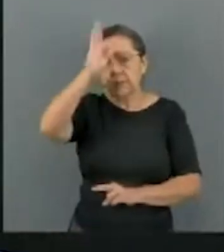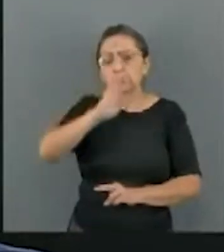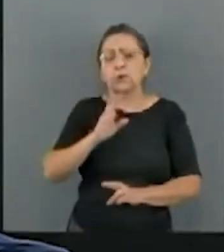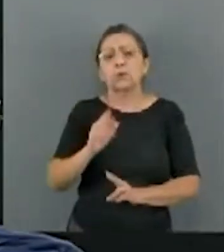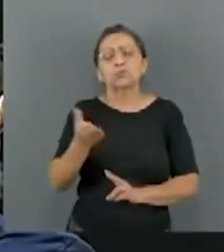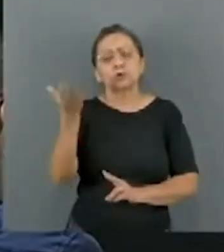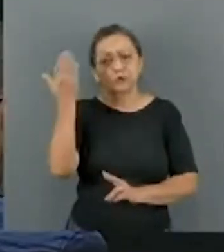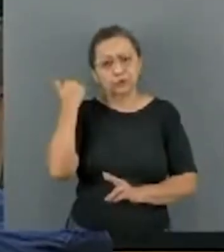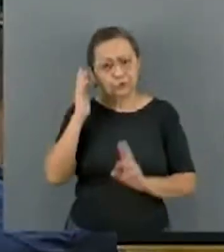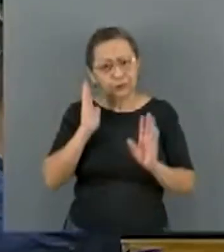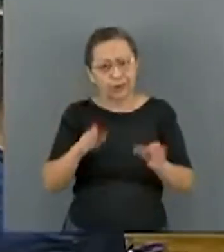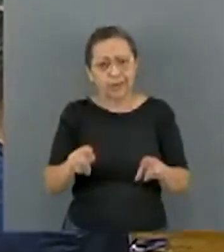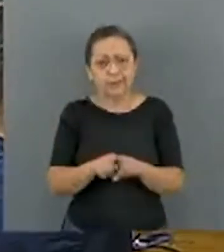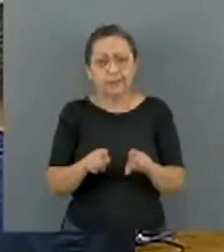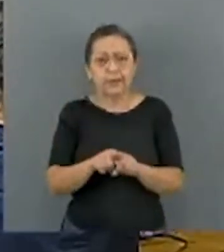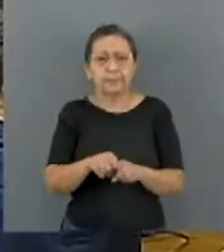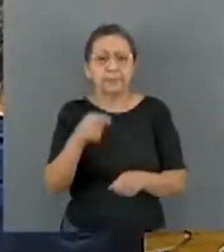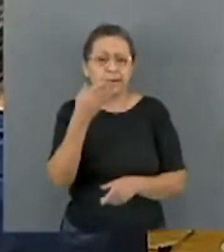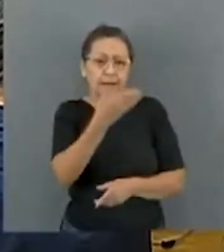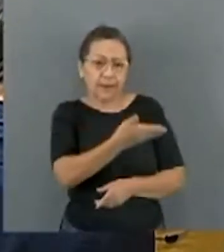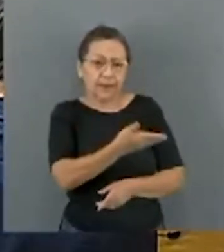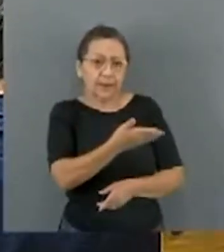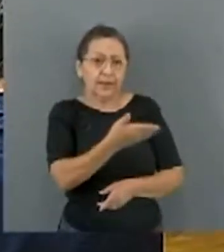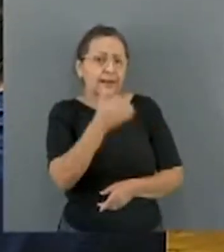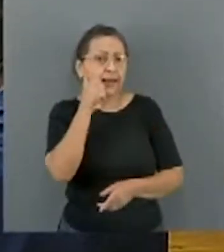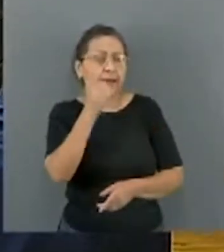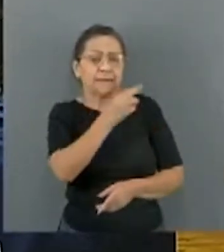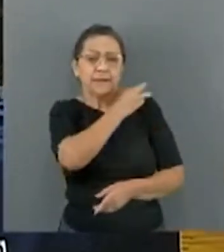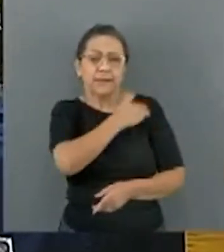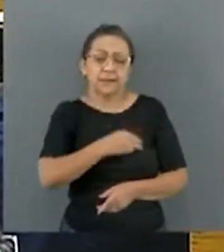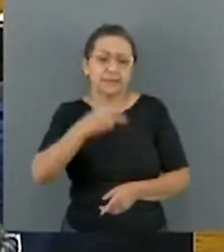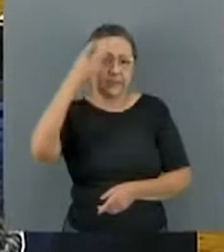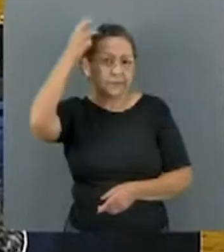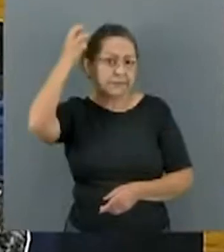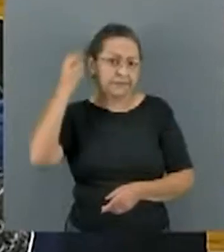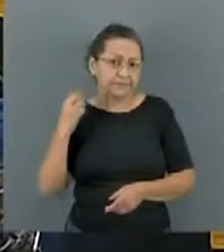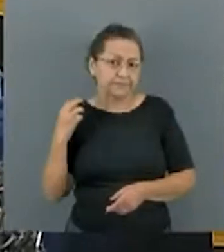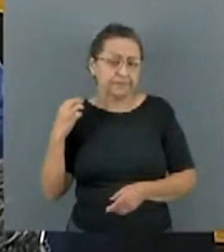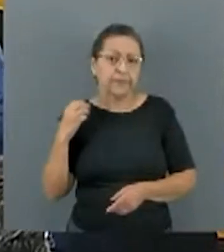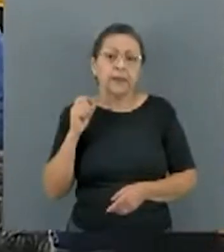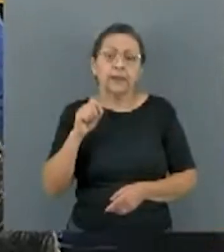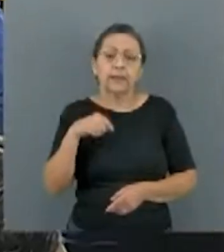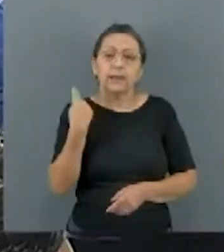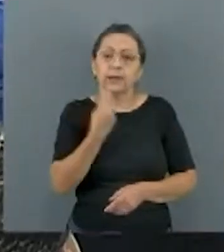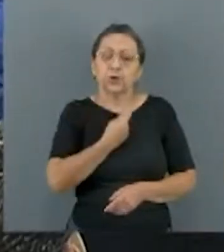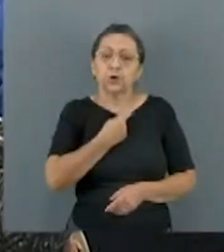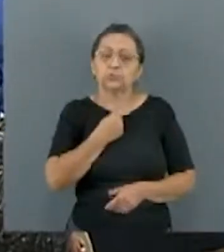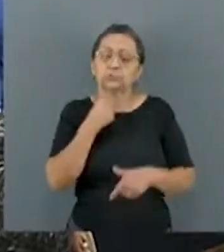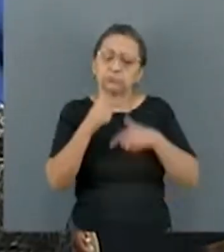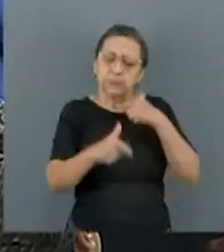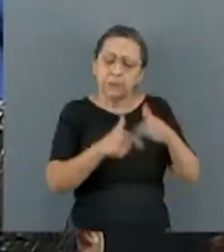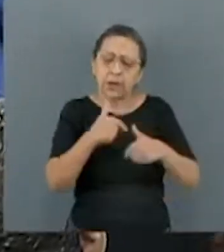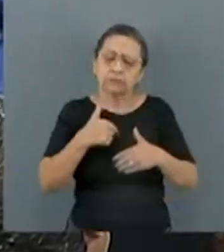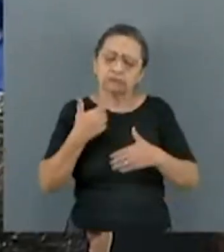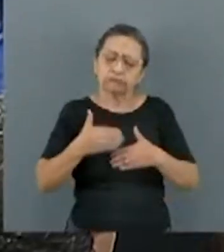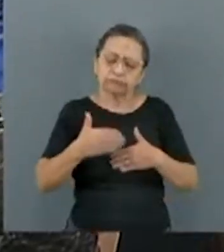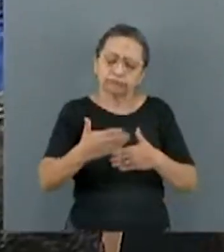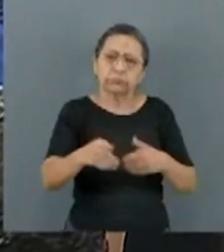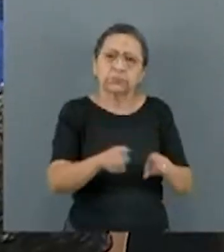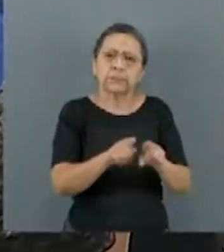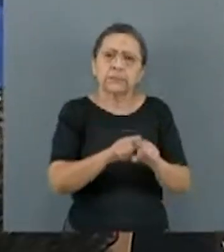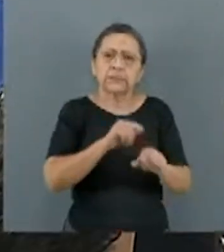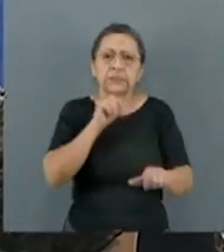foi também para a ministra Margarete Menezes, e que as nossas caminhadas pela vida também se